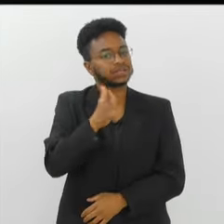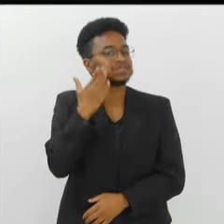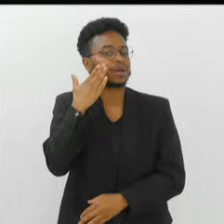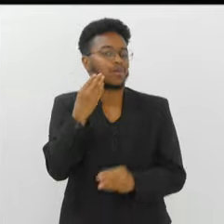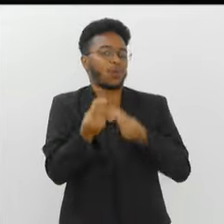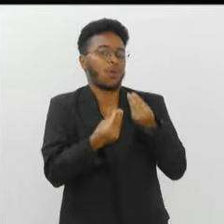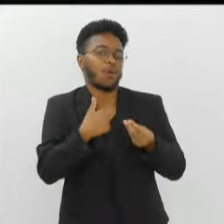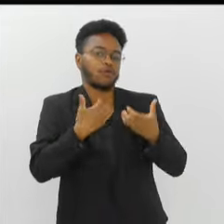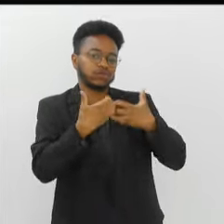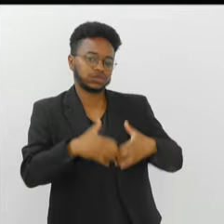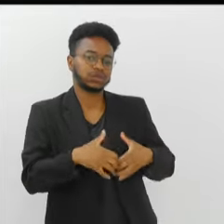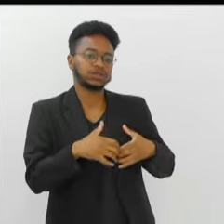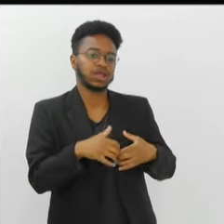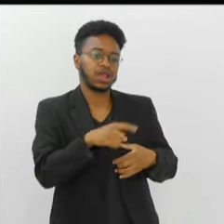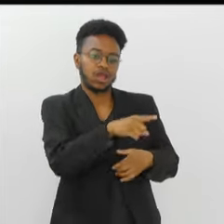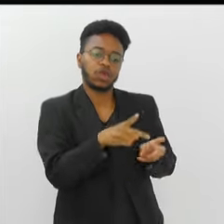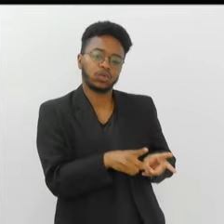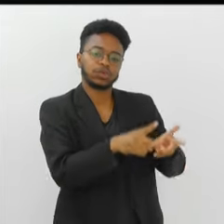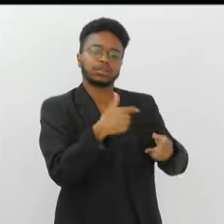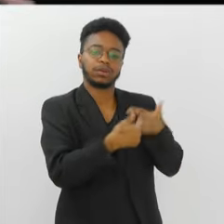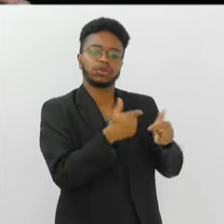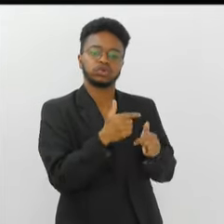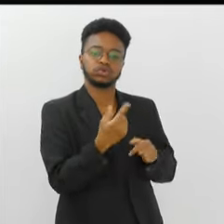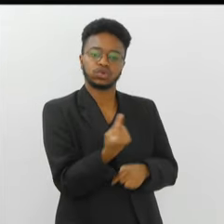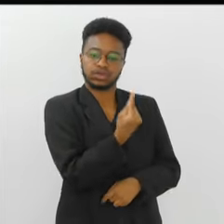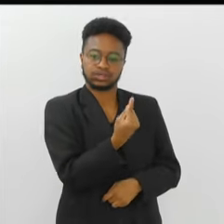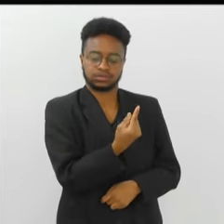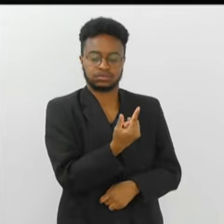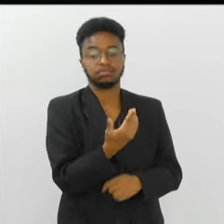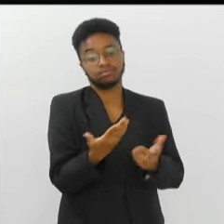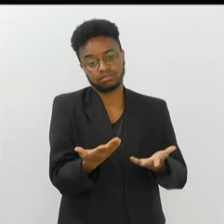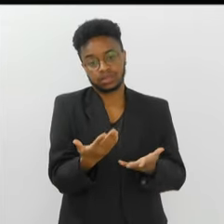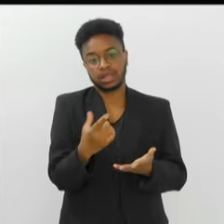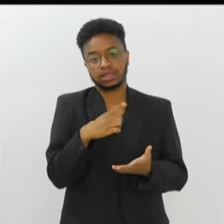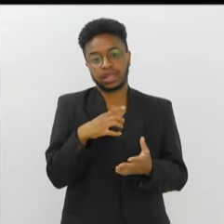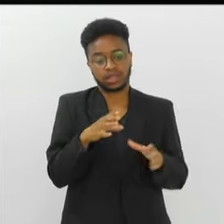funciono, segura a onda por lá. Então, eu estou com duas equipes.